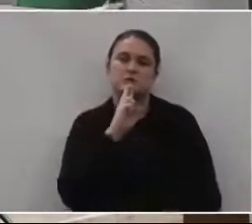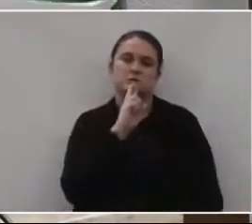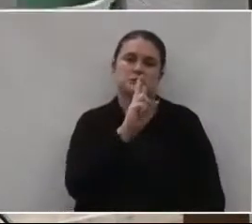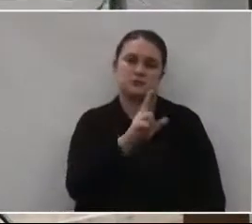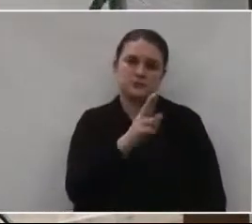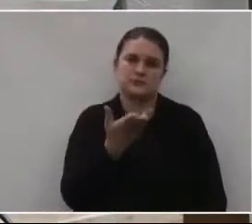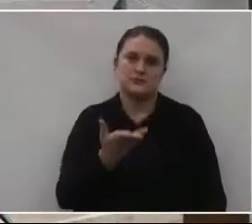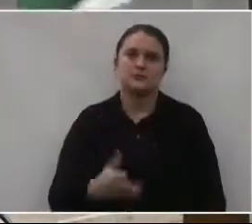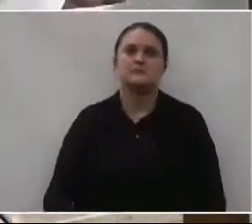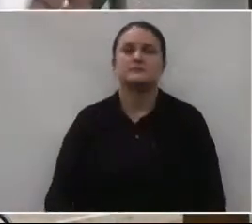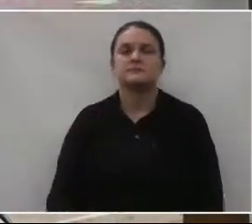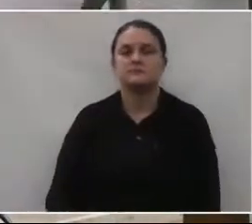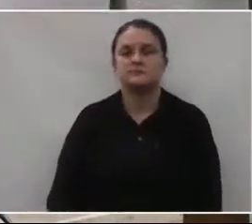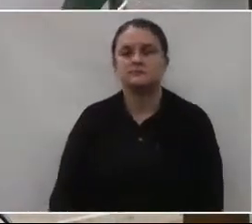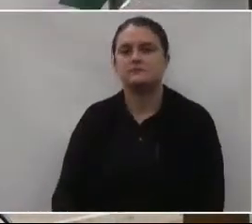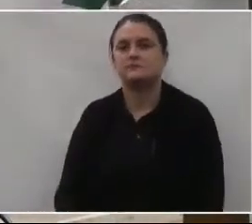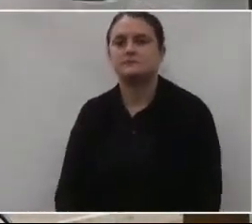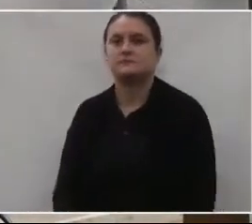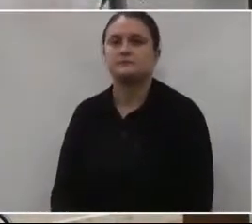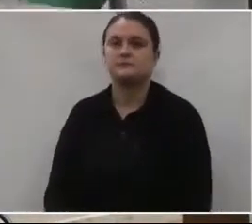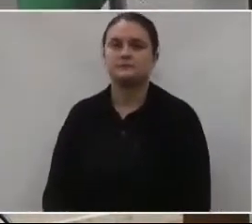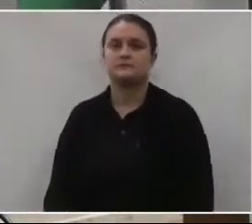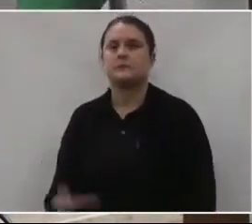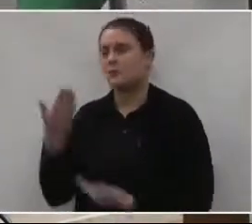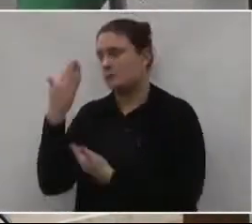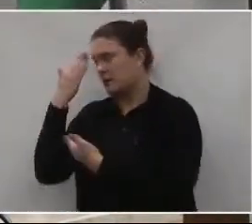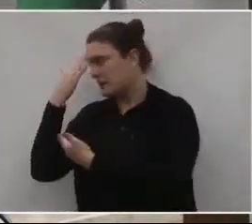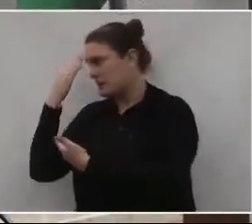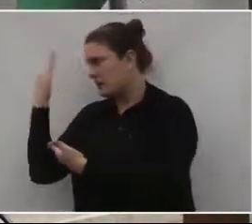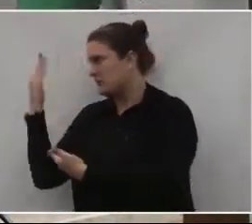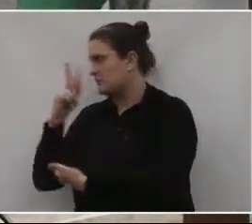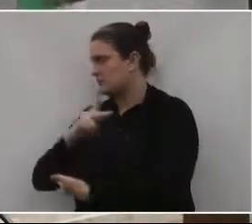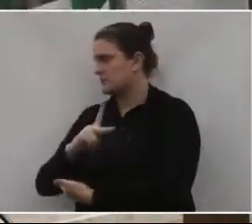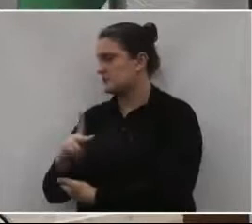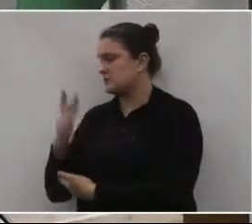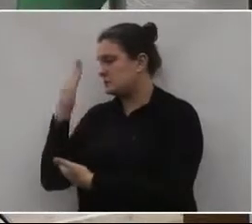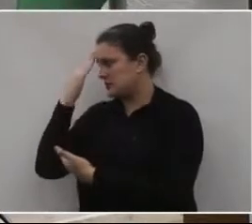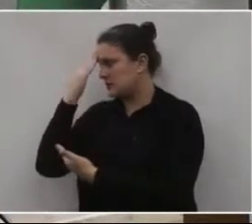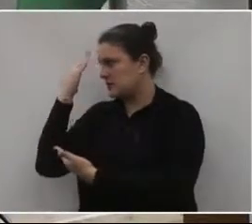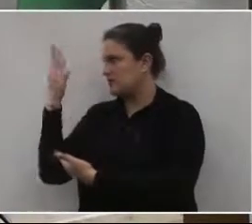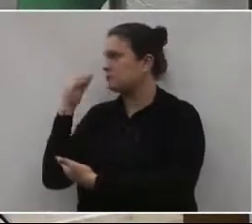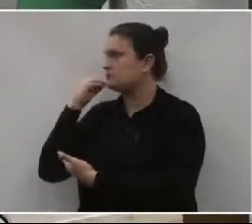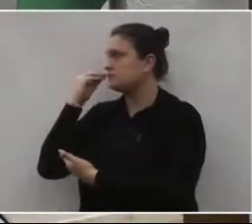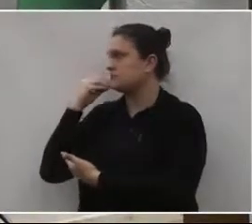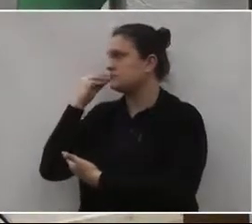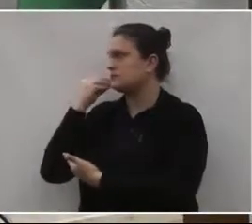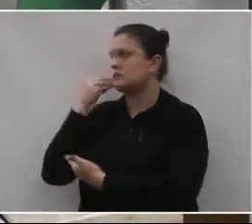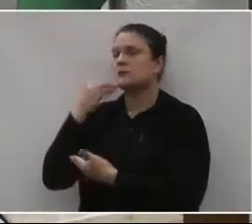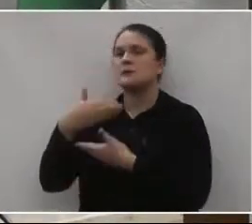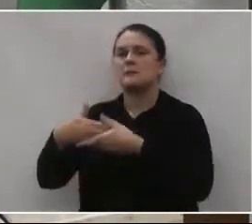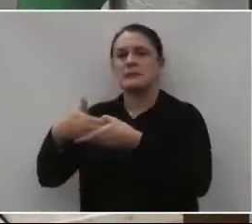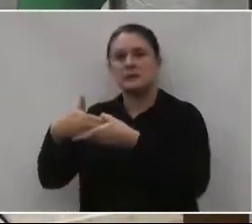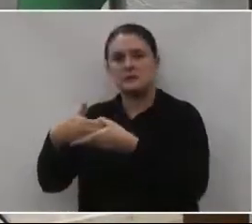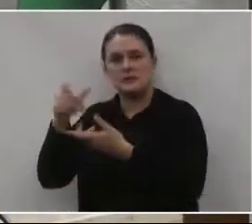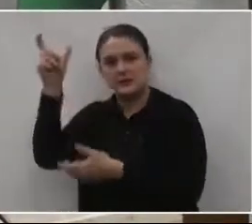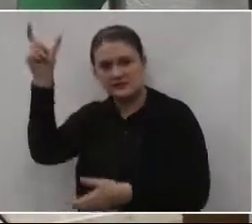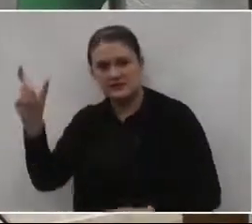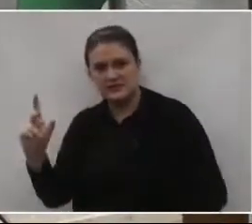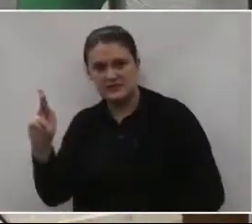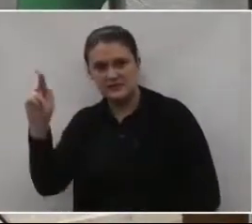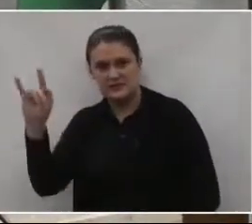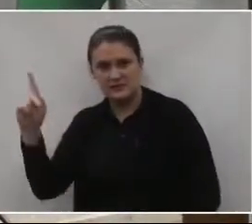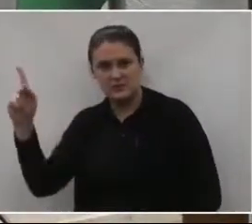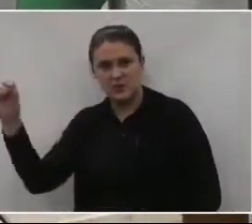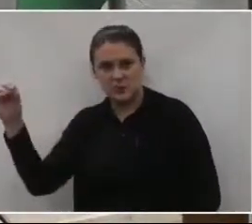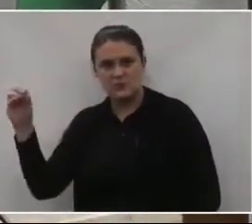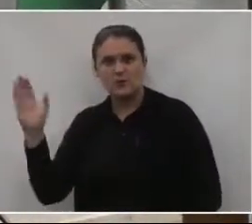divulgar. era isso, senhor presidente, muito obrigado pela oportunidade e, mais uma vez, parabéns ao craque Kiko,